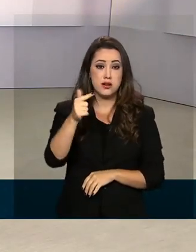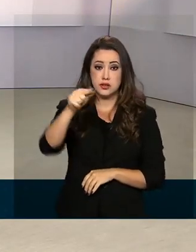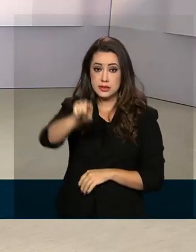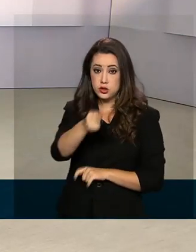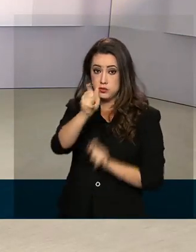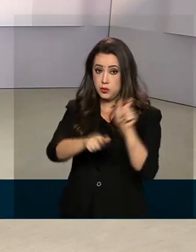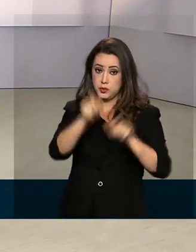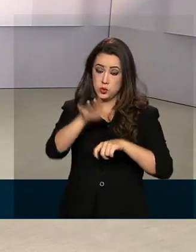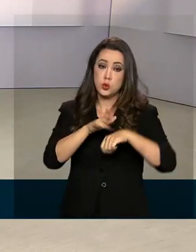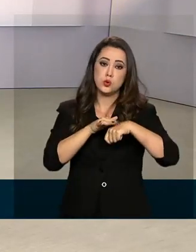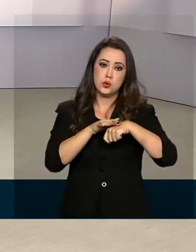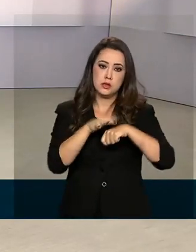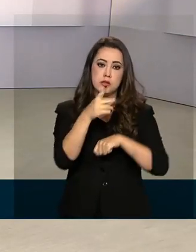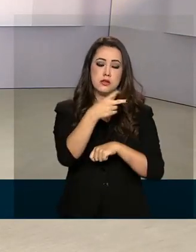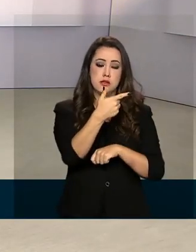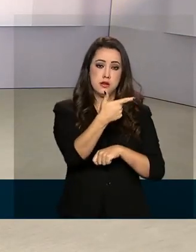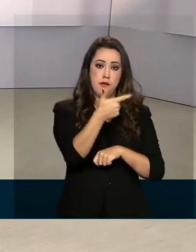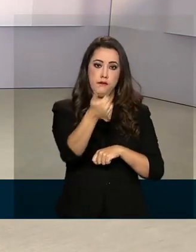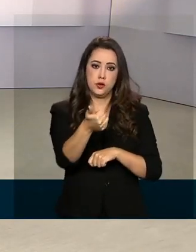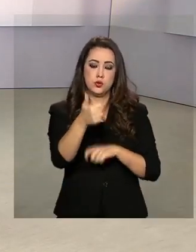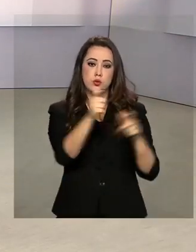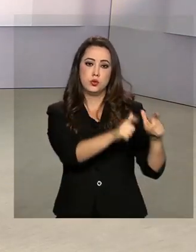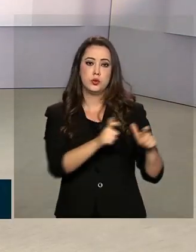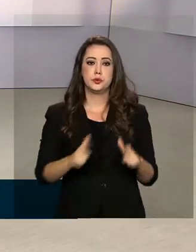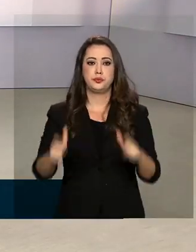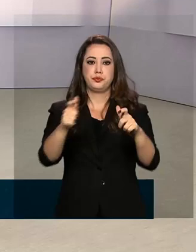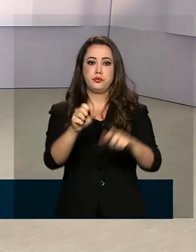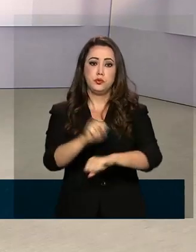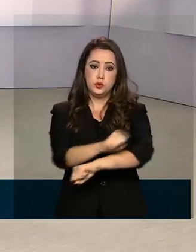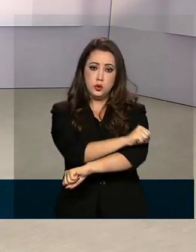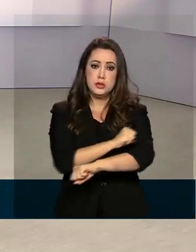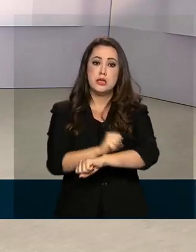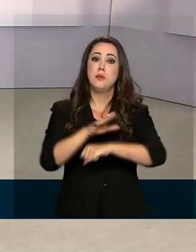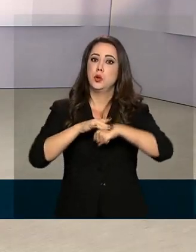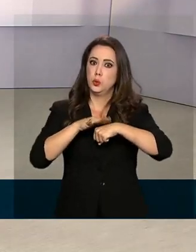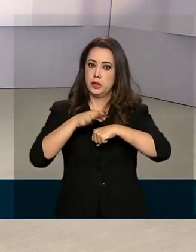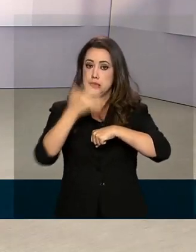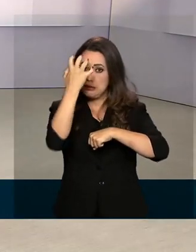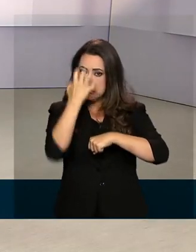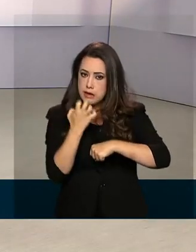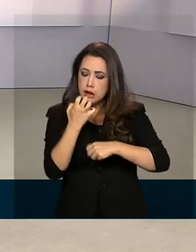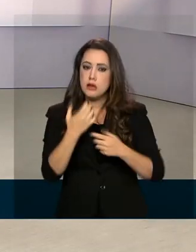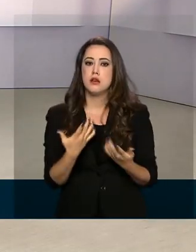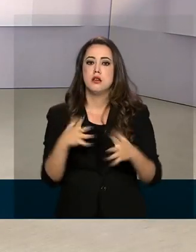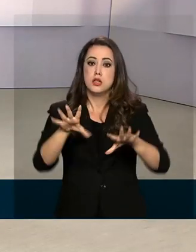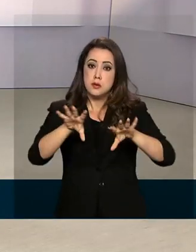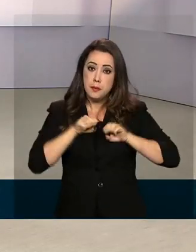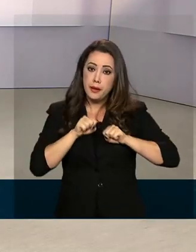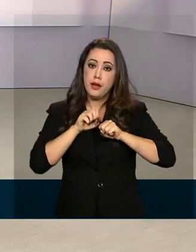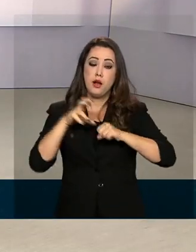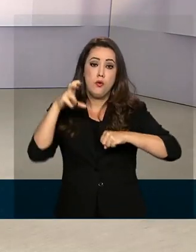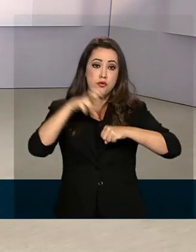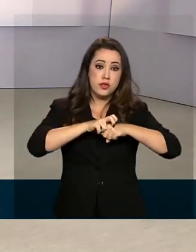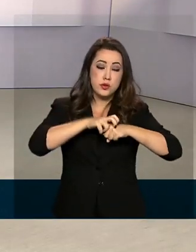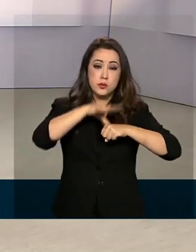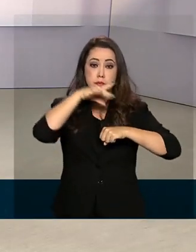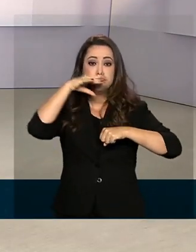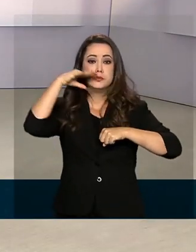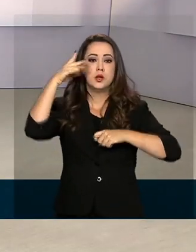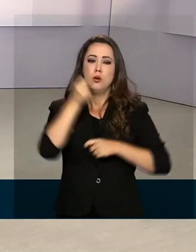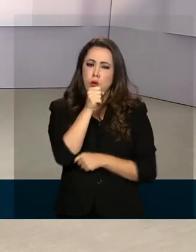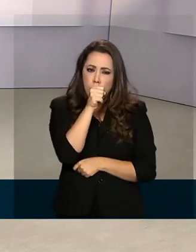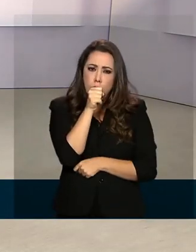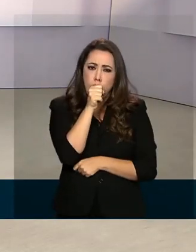mil casos da doença em 21 estados. O sarampo é uma doença grave e a transmissão do vírus ocorre por via aérea, ao